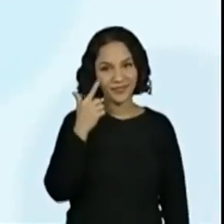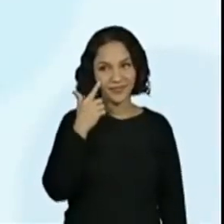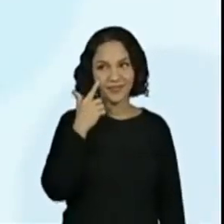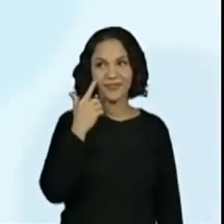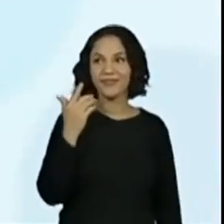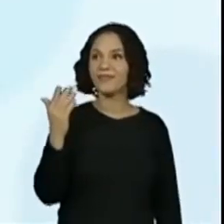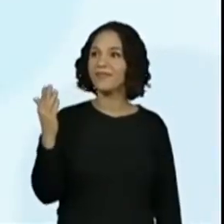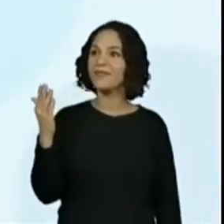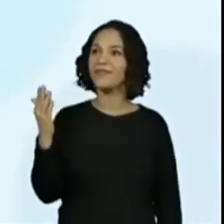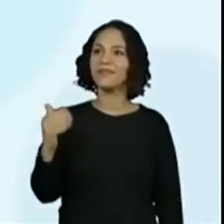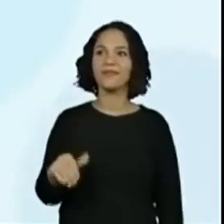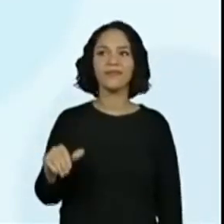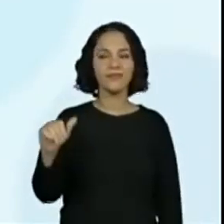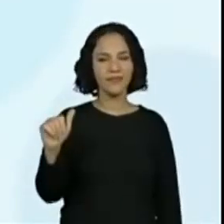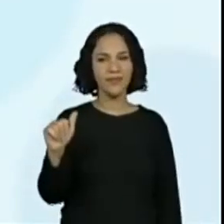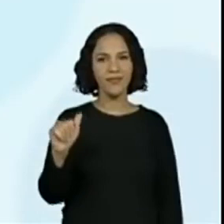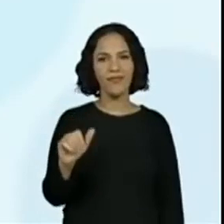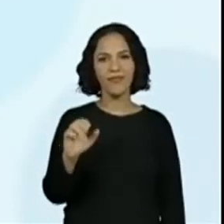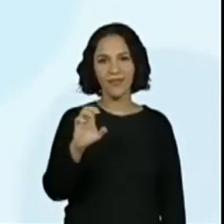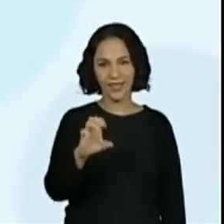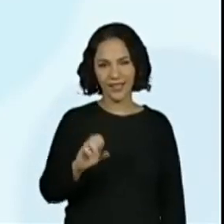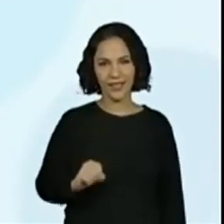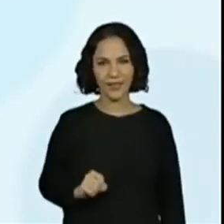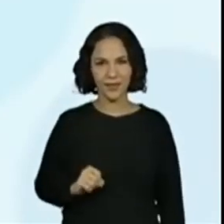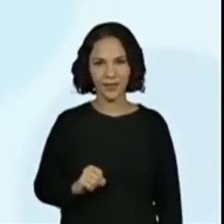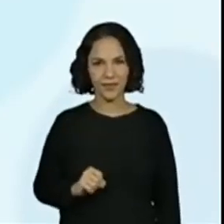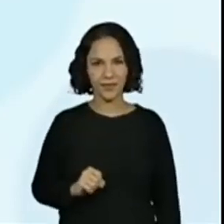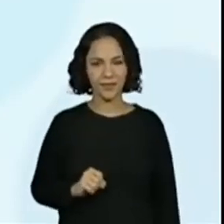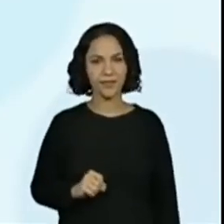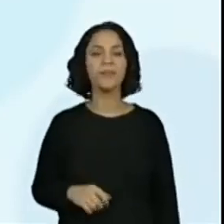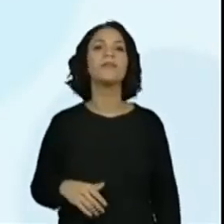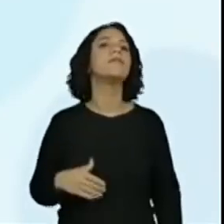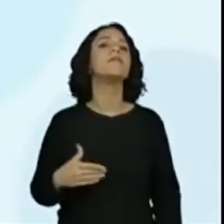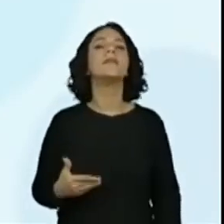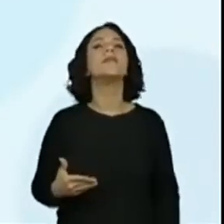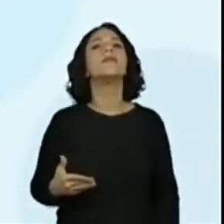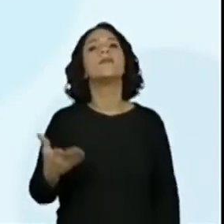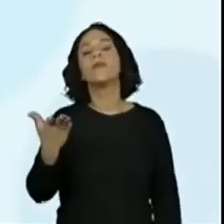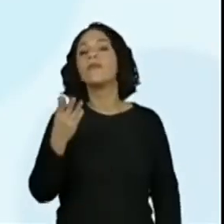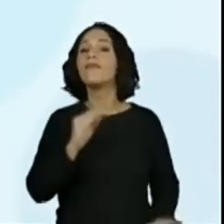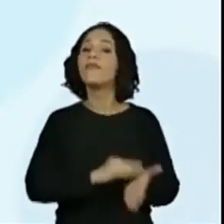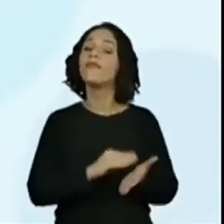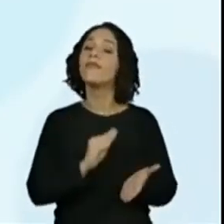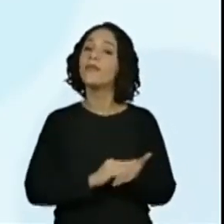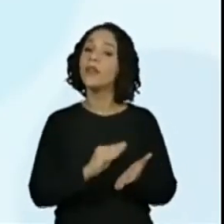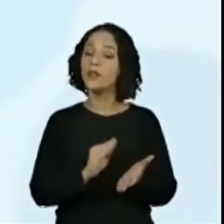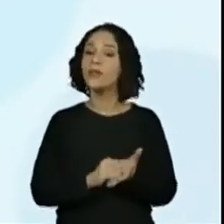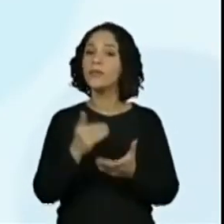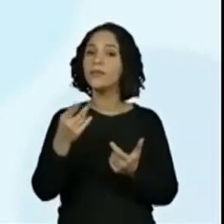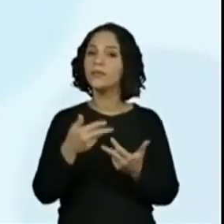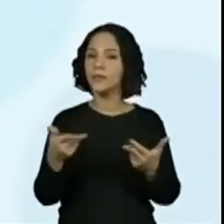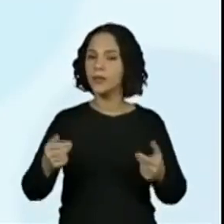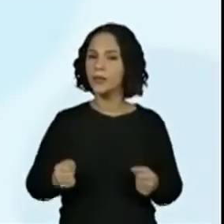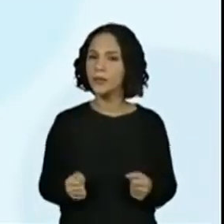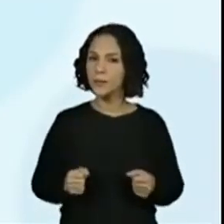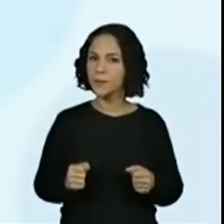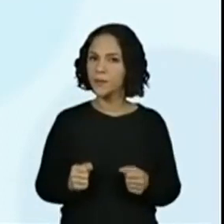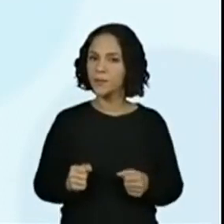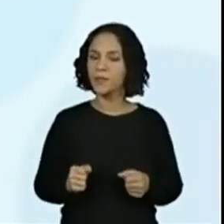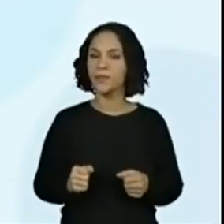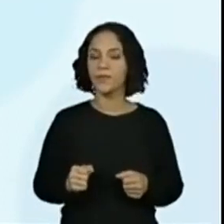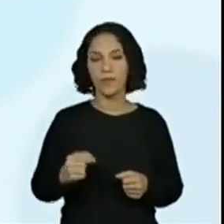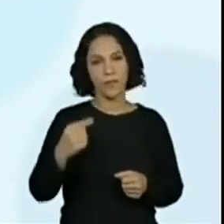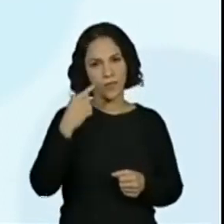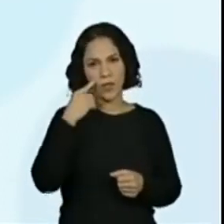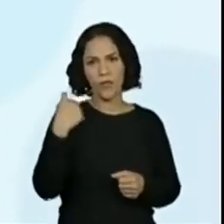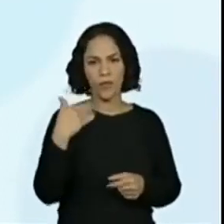a gente apaga e faz de novo. Olha só. Tem alguma coisa faltando também. Quando a gente fala mamãe, e aí